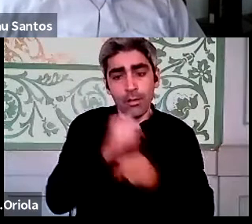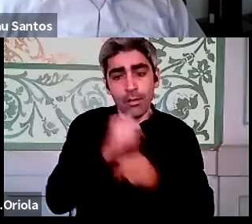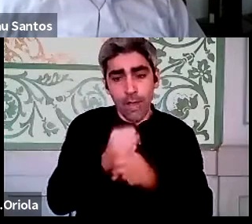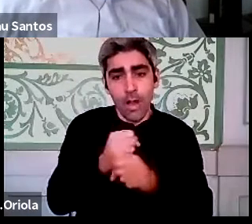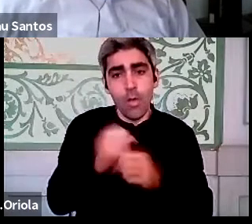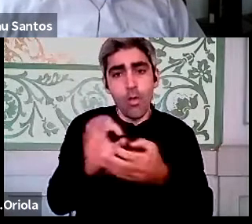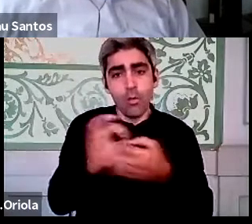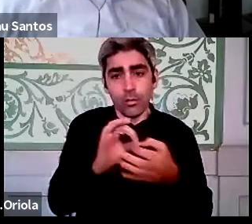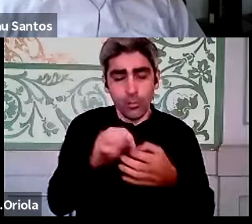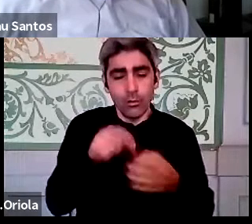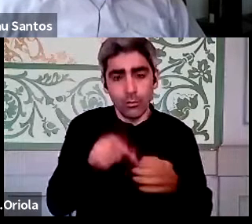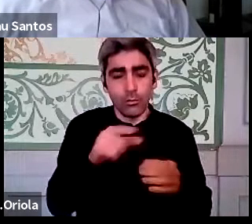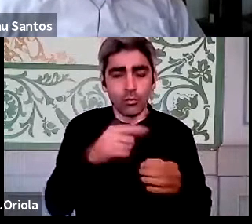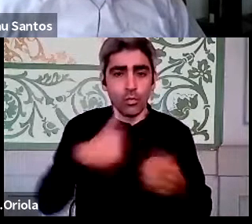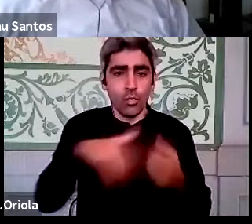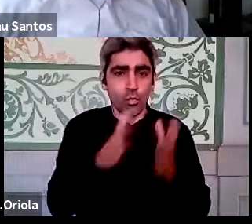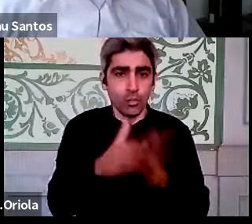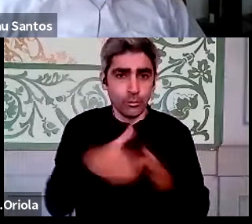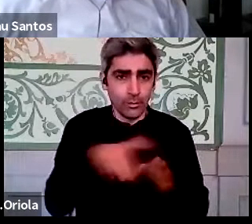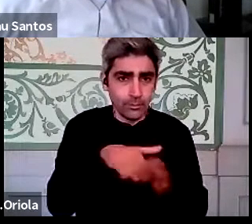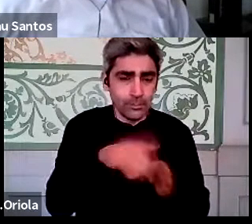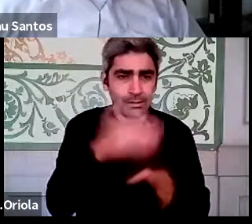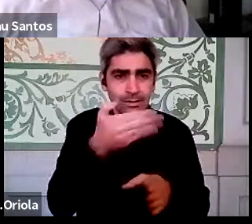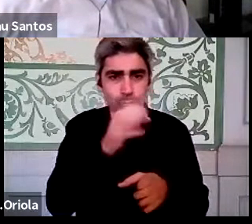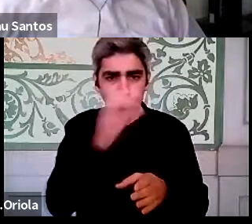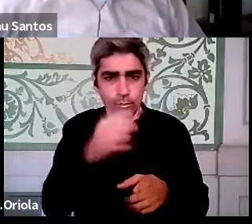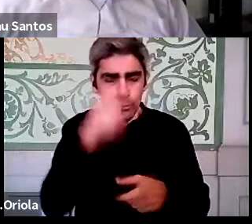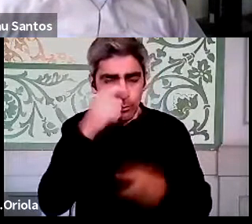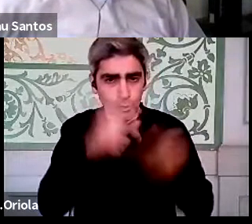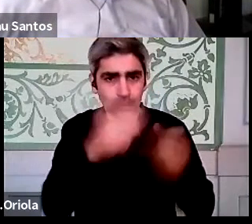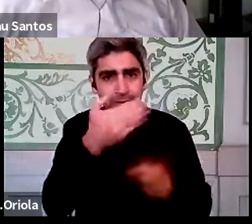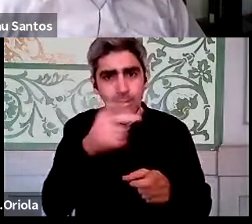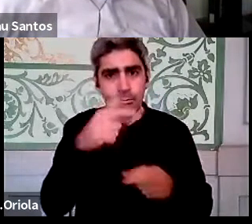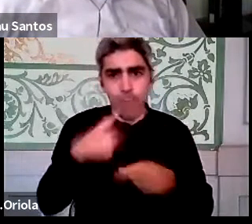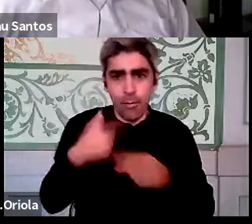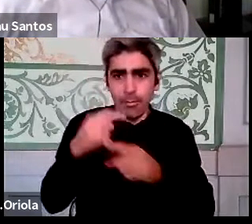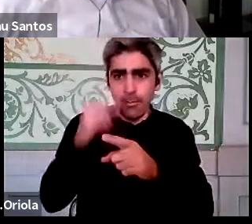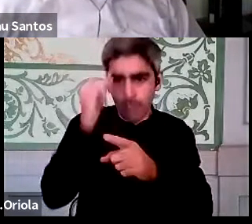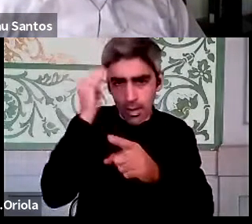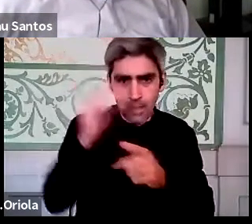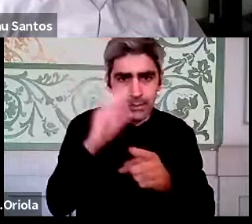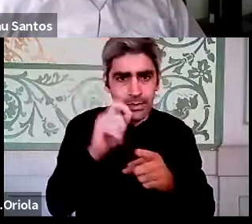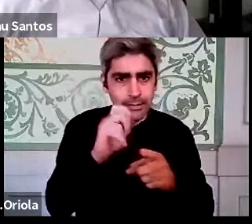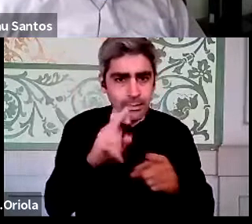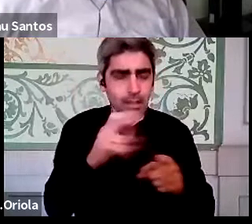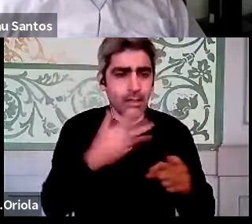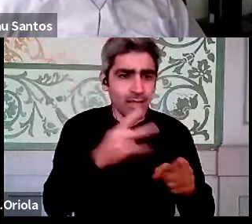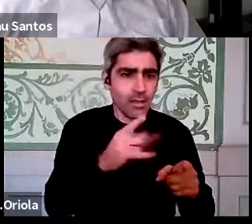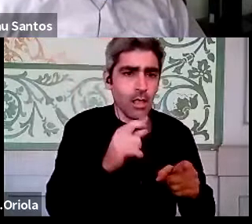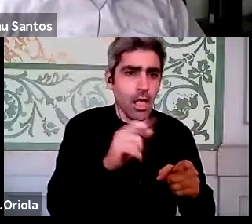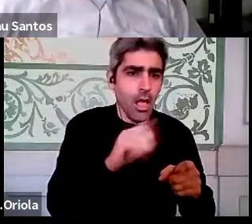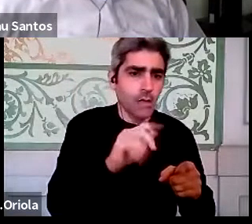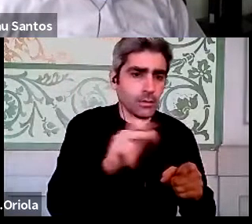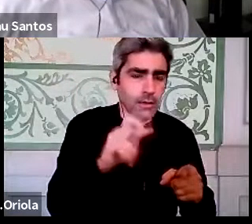as tais 75 pessoas, para além do César, David, Marina, o próprio, a Elsa, que estiveram aqui, há muitas outras pessoas,